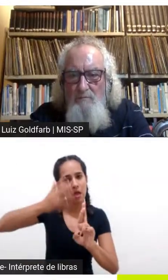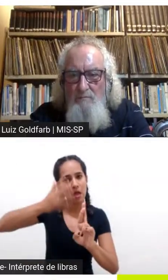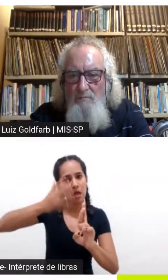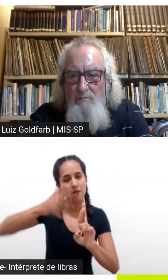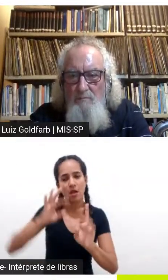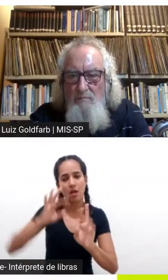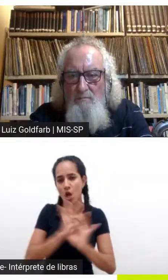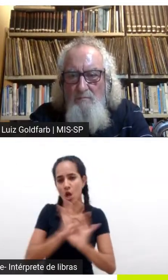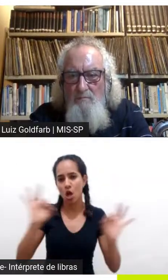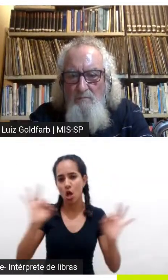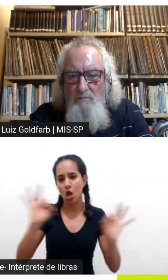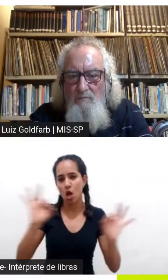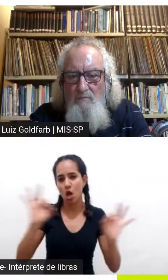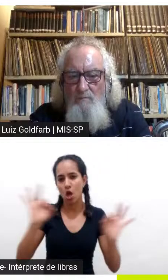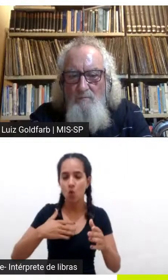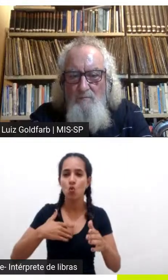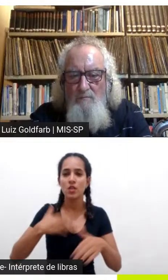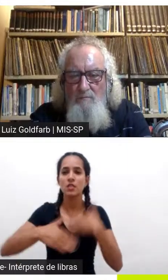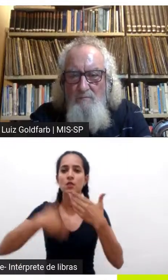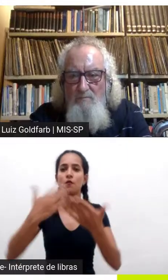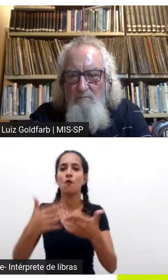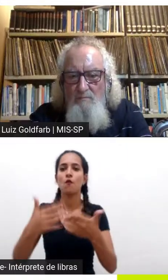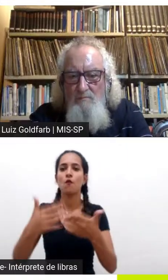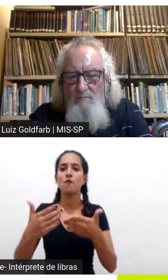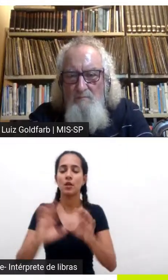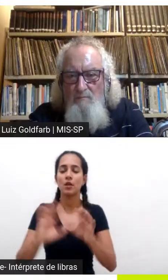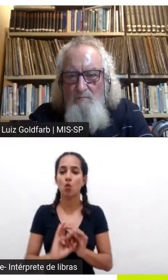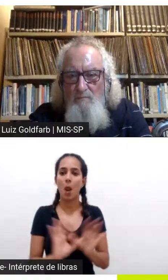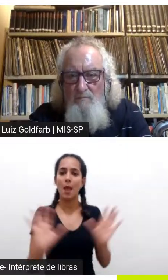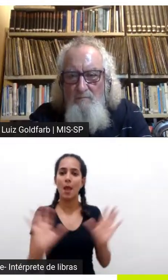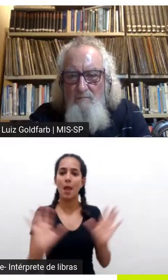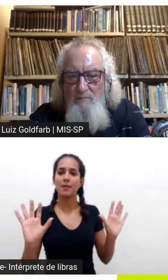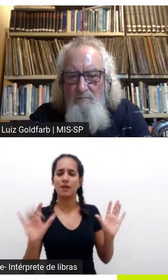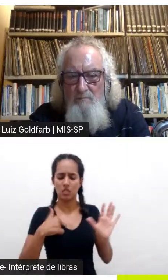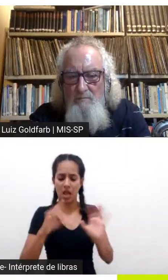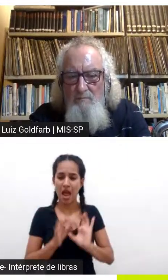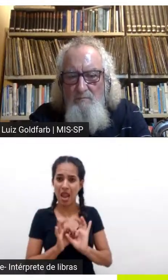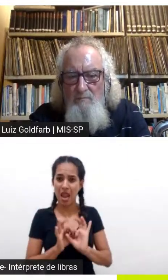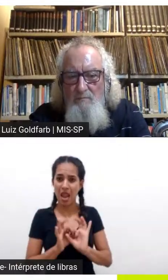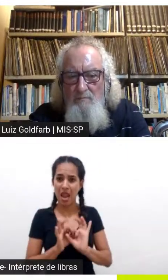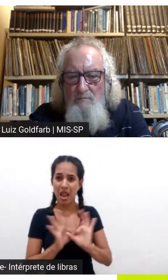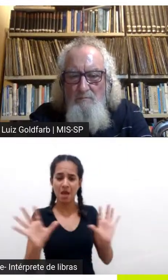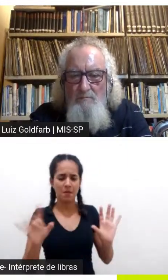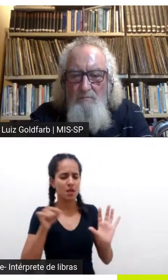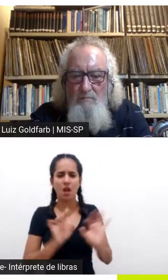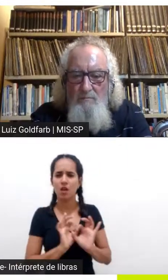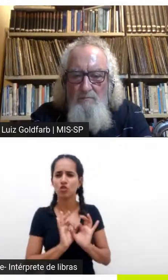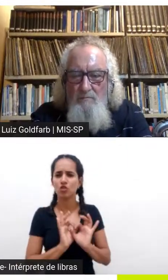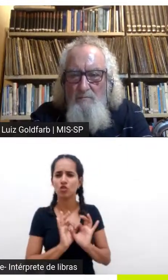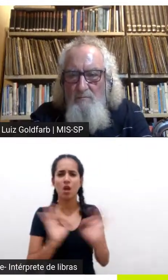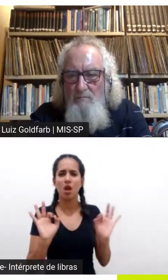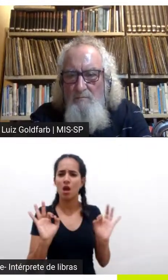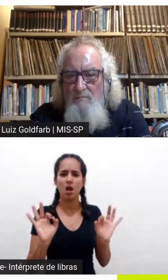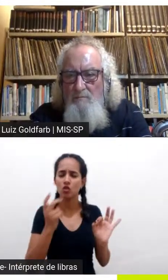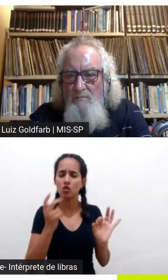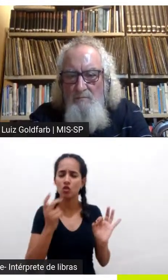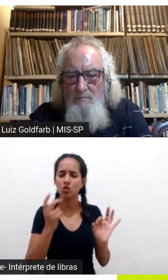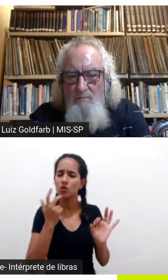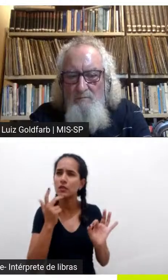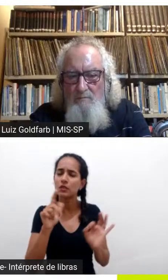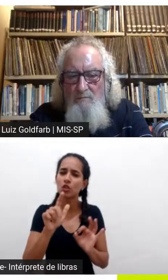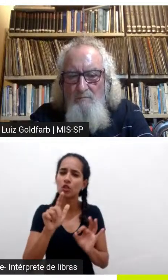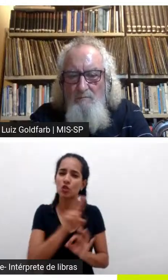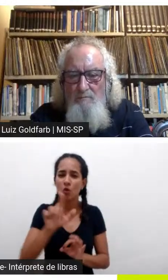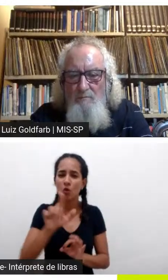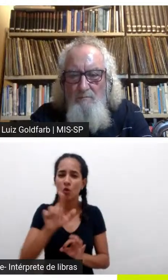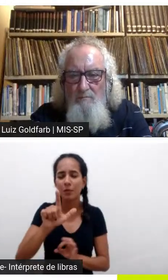liberdade que eu acho que a liberdade é um excelente fator e liberdade falando assim liberdade não